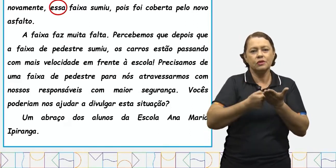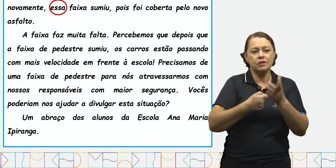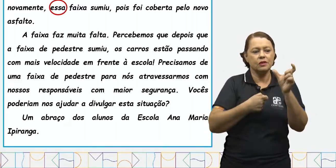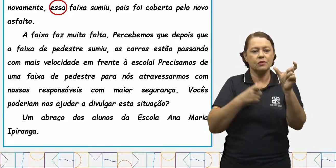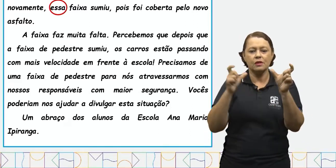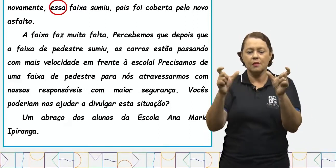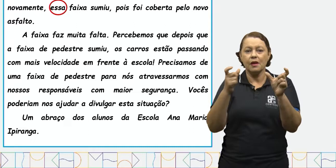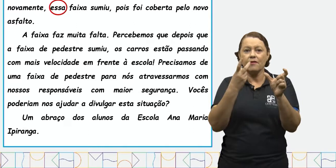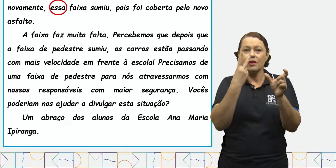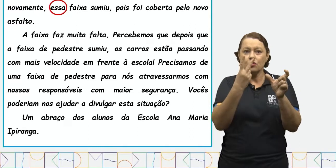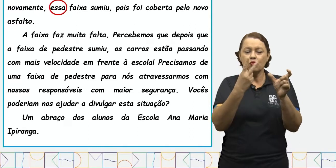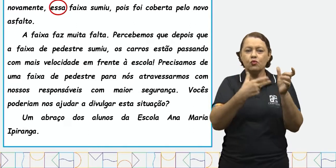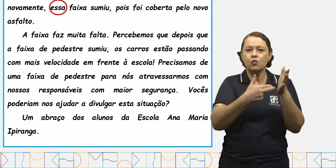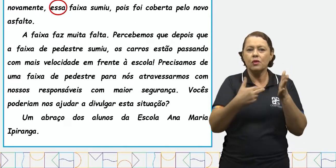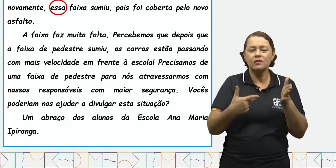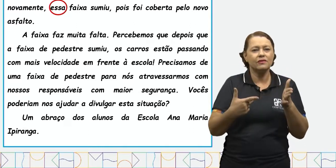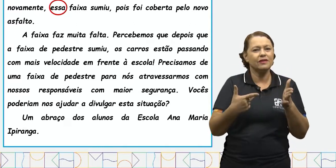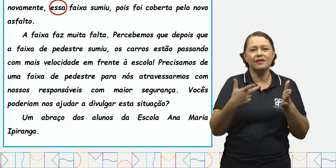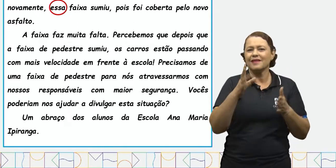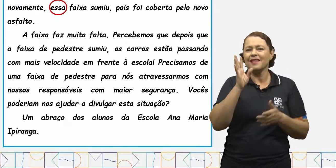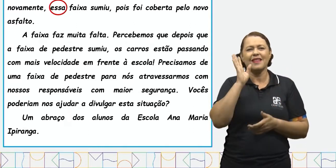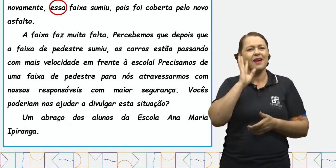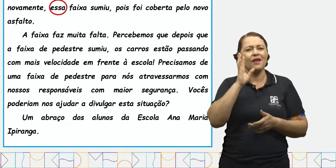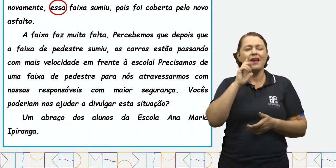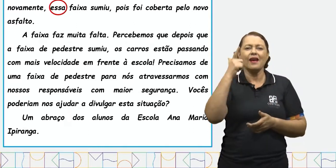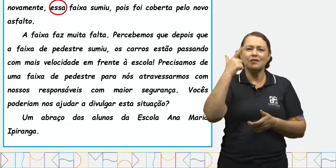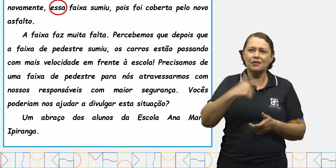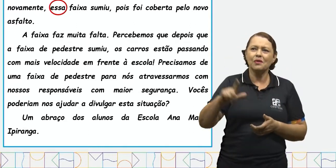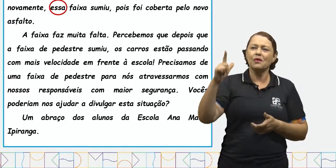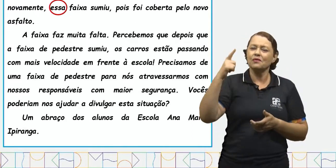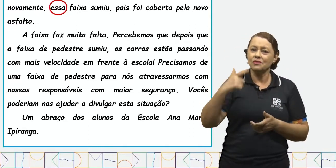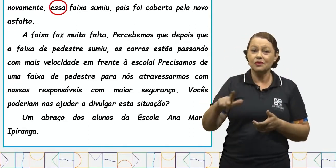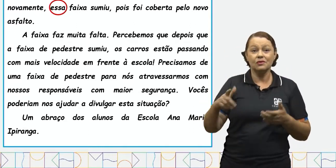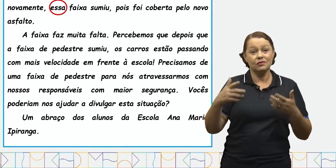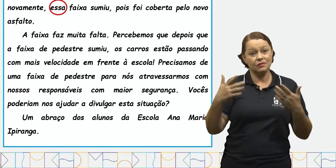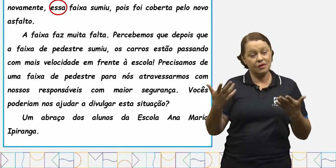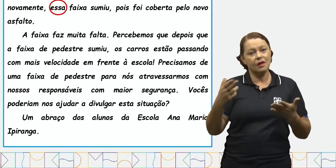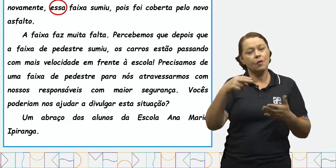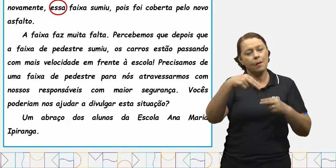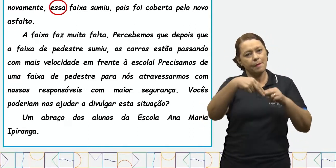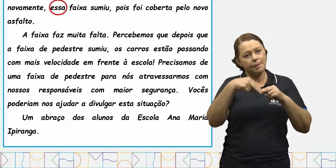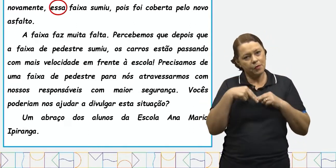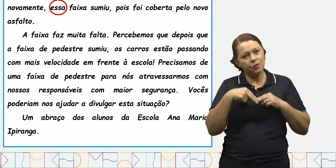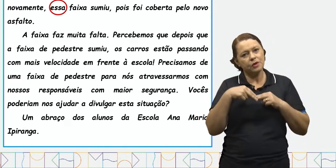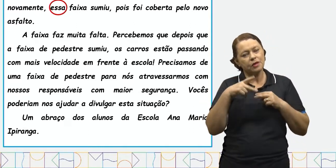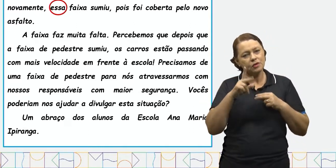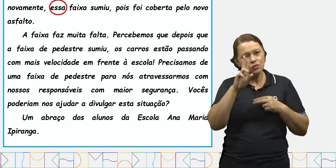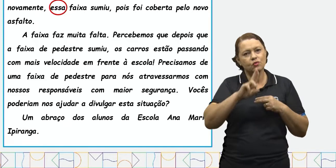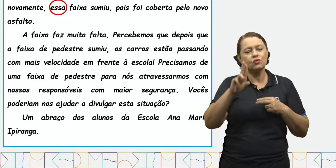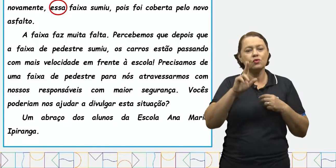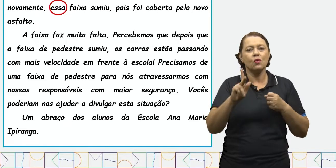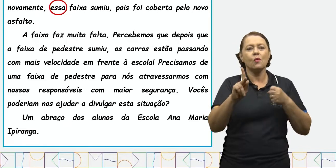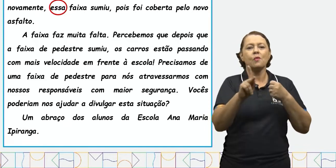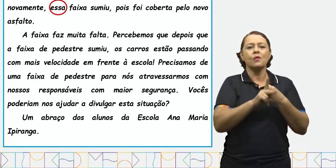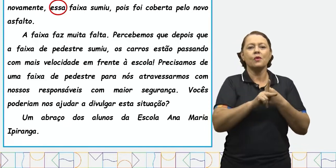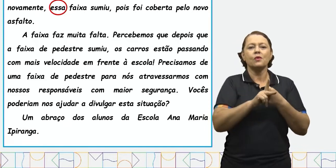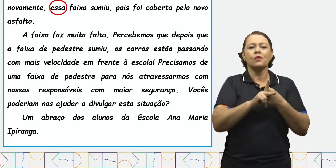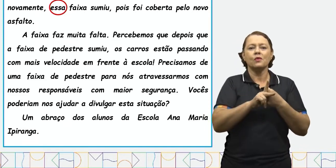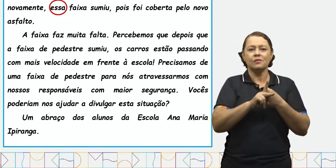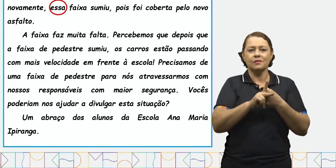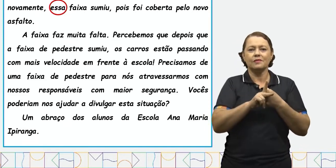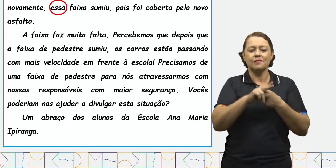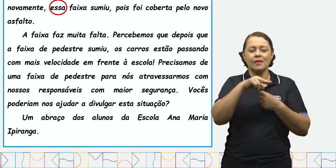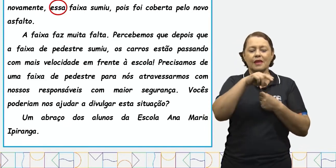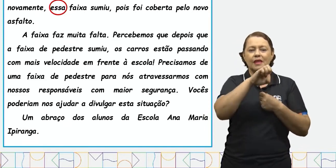não iria ficar legal repetir mais uma vez, não é mesmo? E então, o pronome fez o seu papel, evitando a